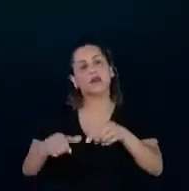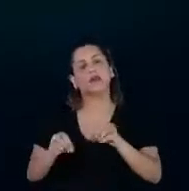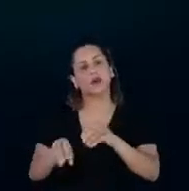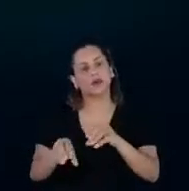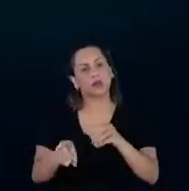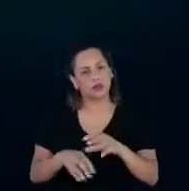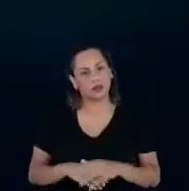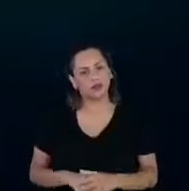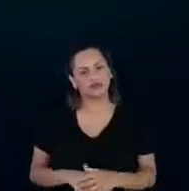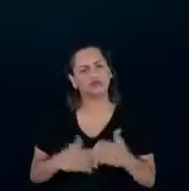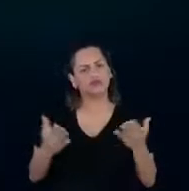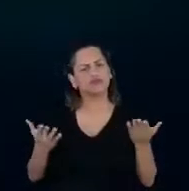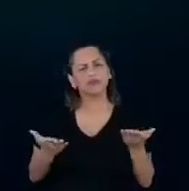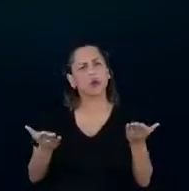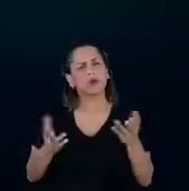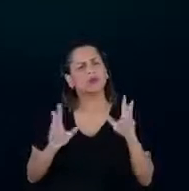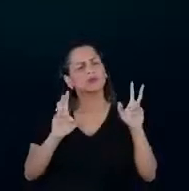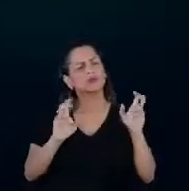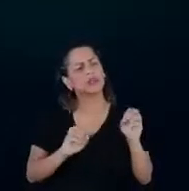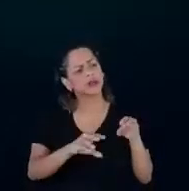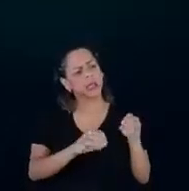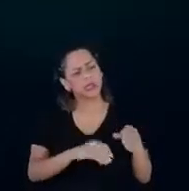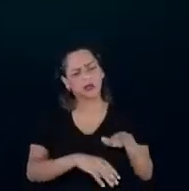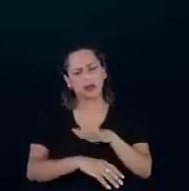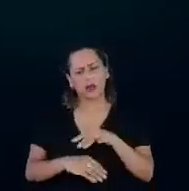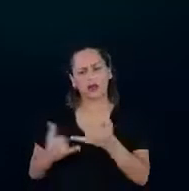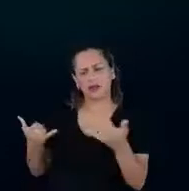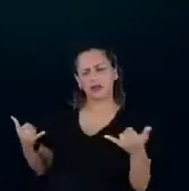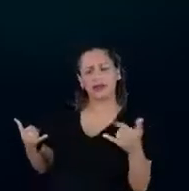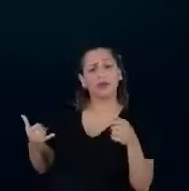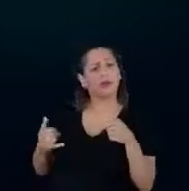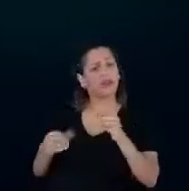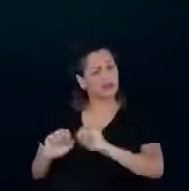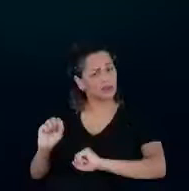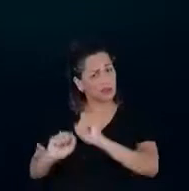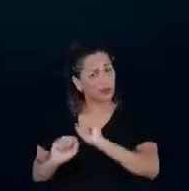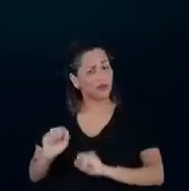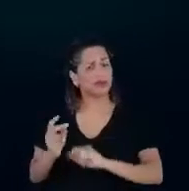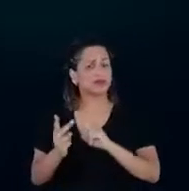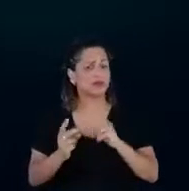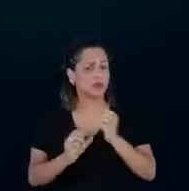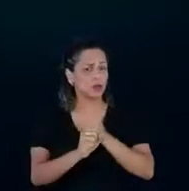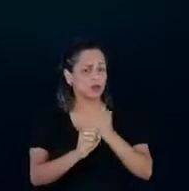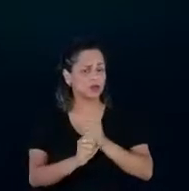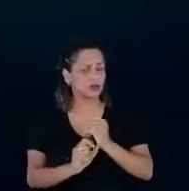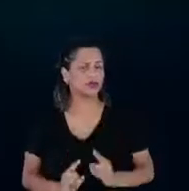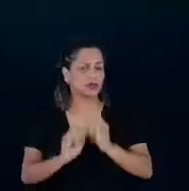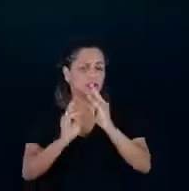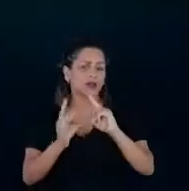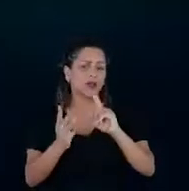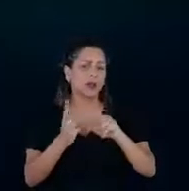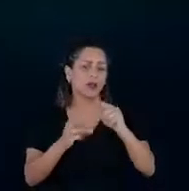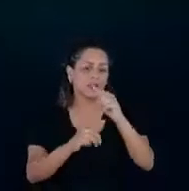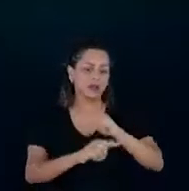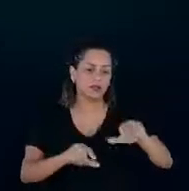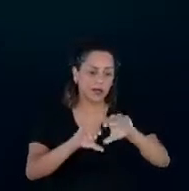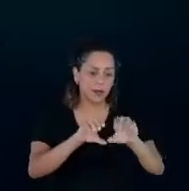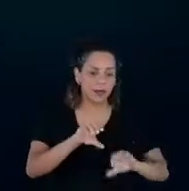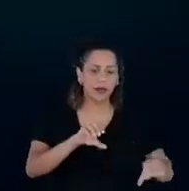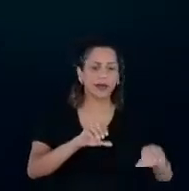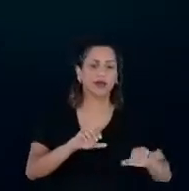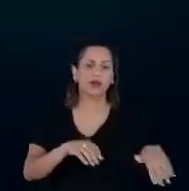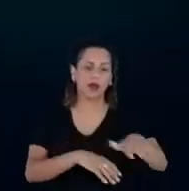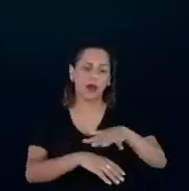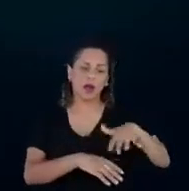educação hoje em eficiência energética é falar de educação na indústria, em edificações, saneamento, setor público em geral. Então, é uma ação